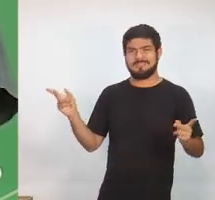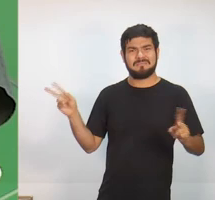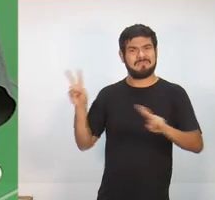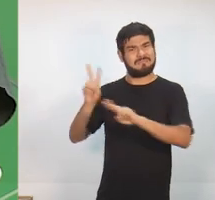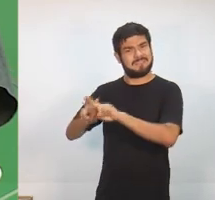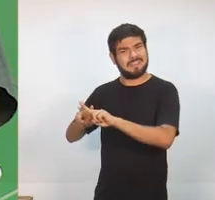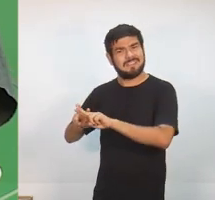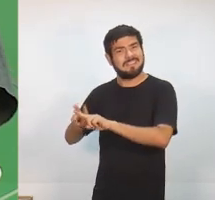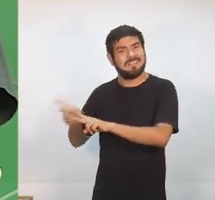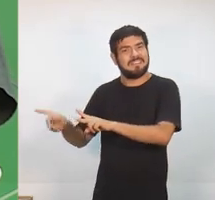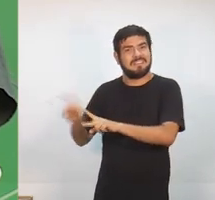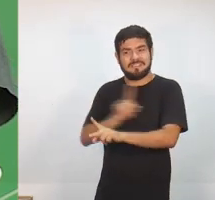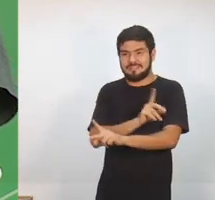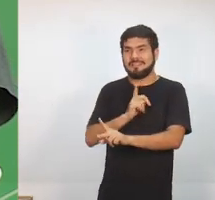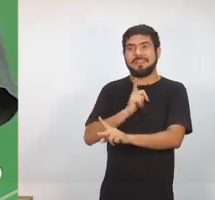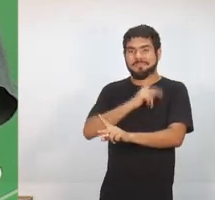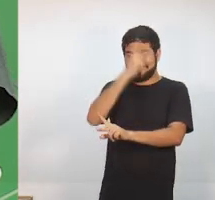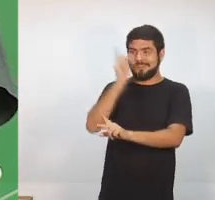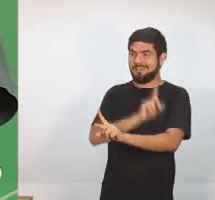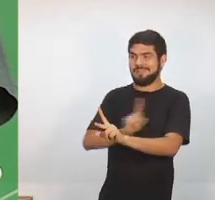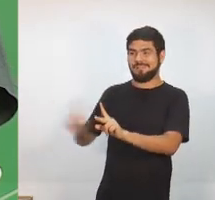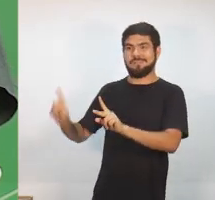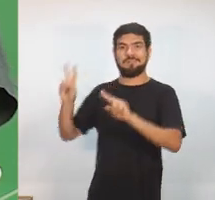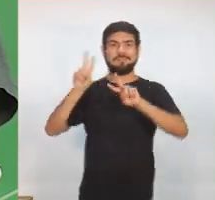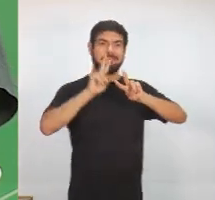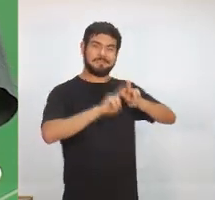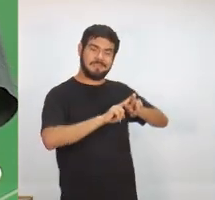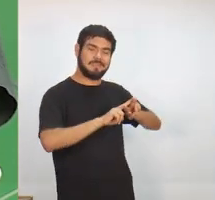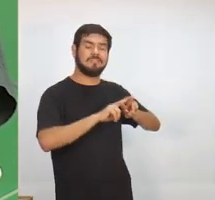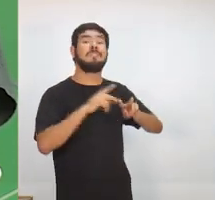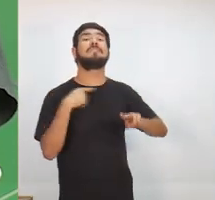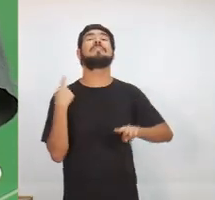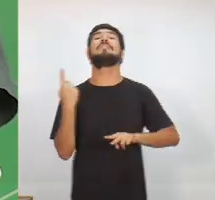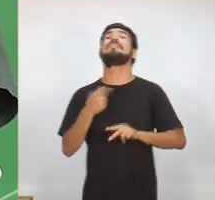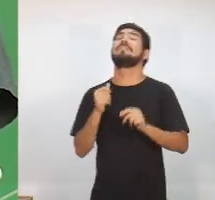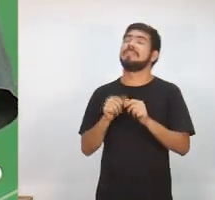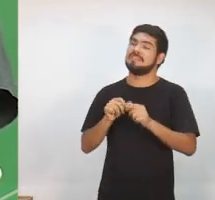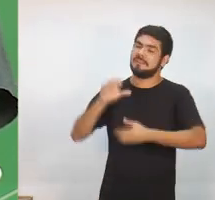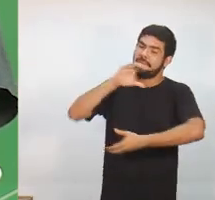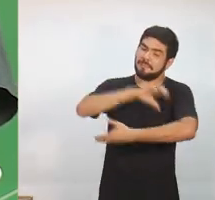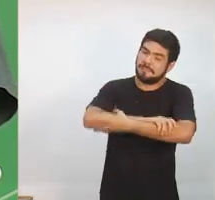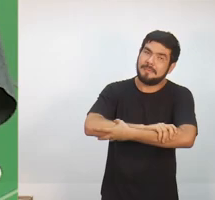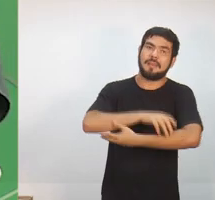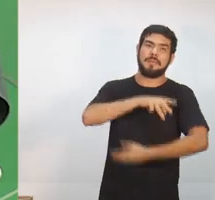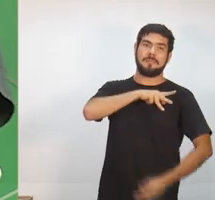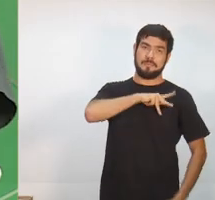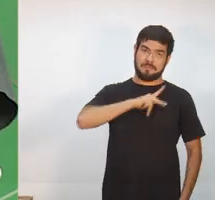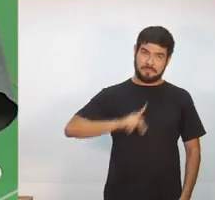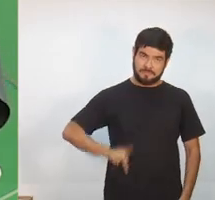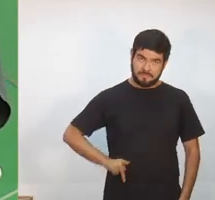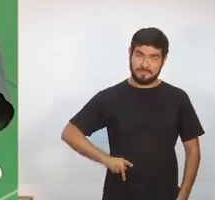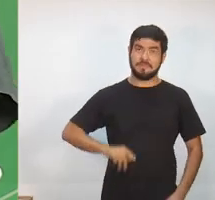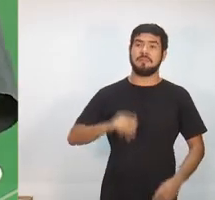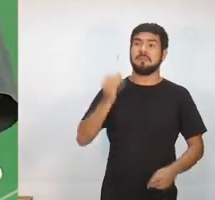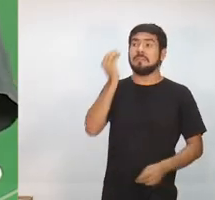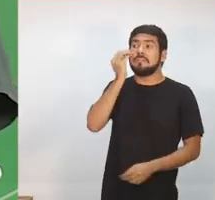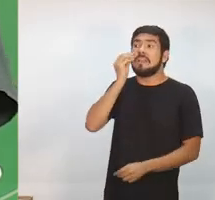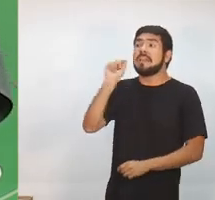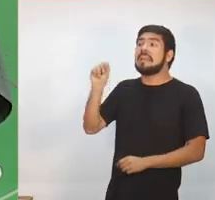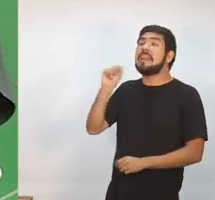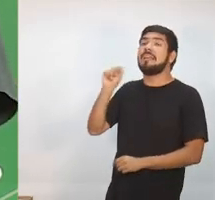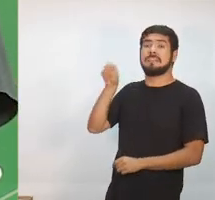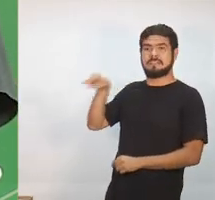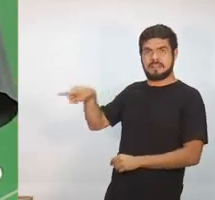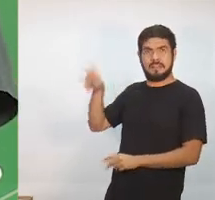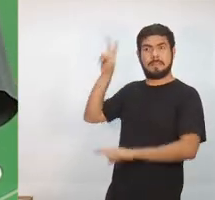Mas tem pessoas ali dentro, que aí eu também conclamo que nós temos que fazer uma parceria com Ministério Público para que a gente reveja quem está preso lá